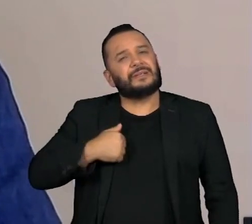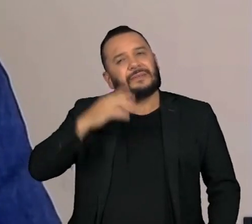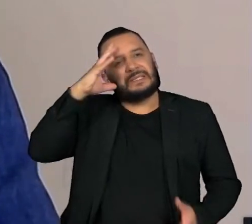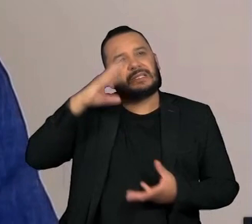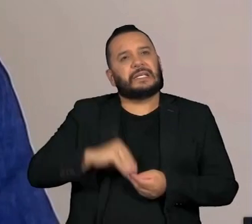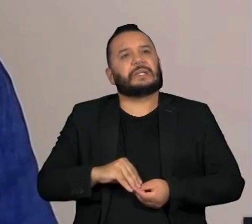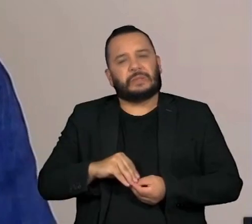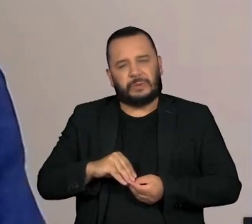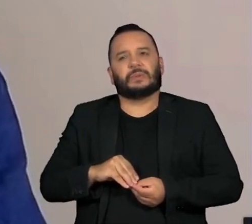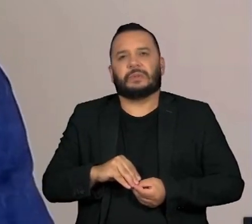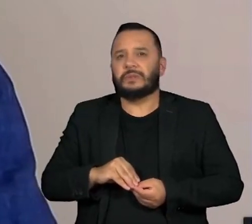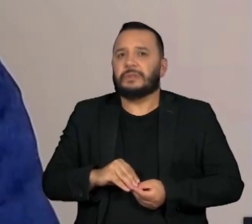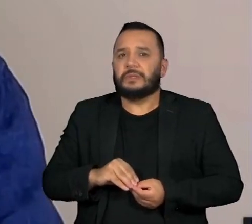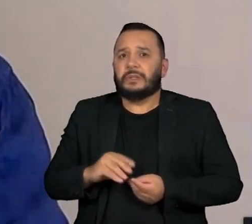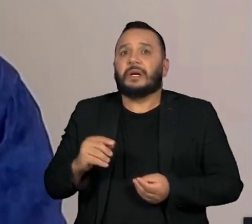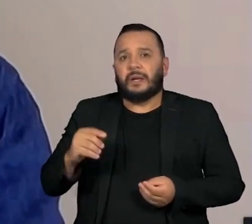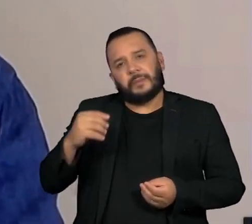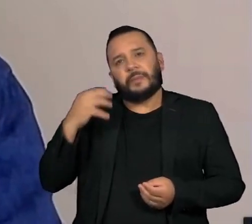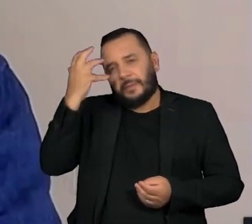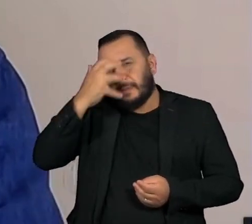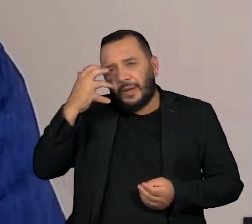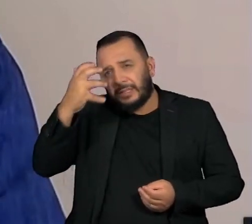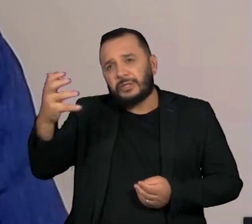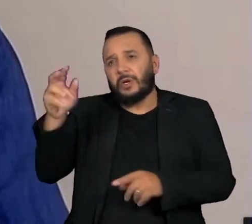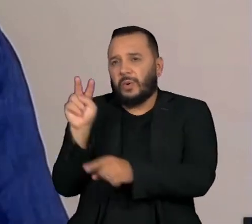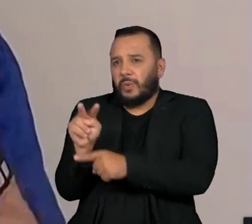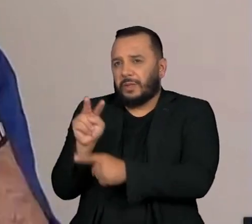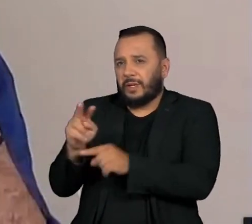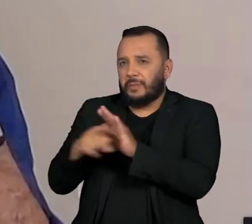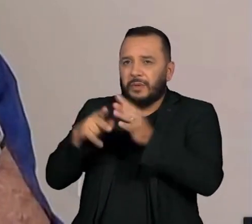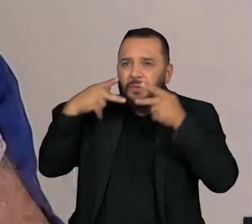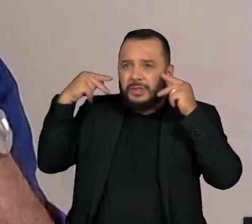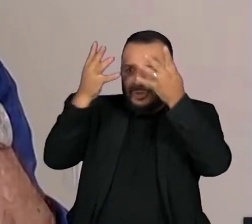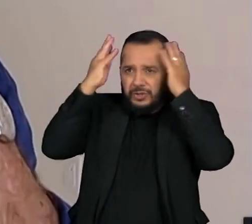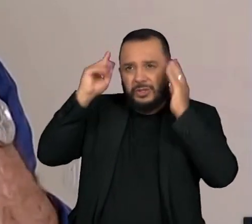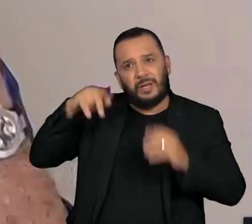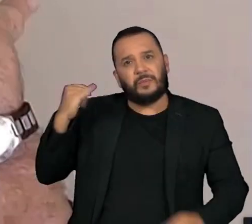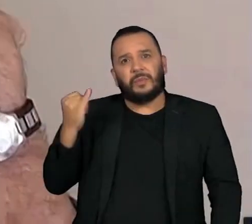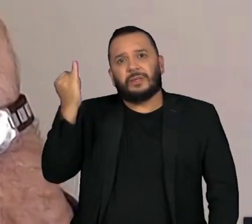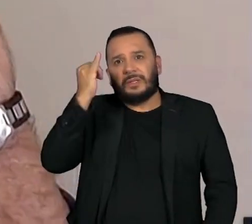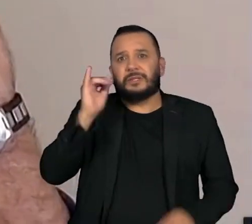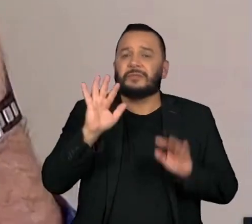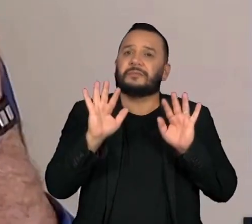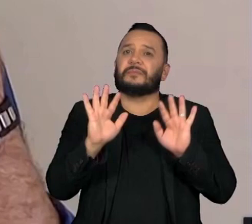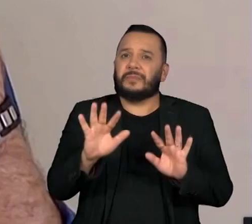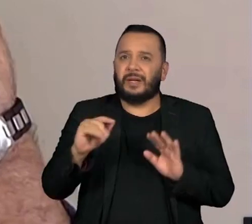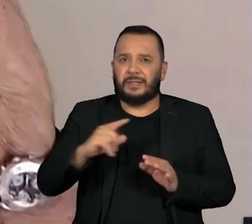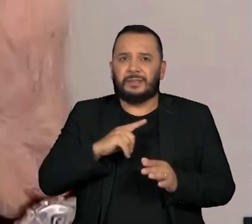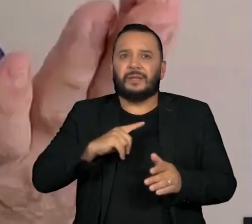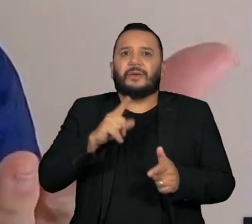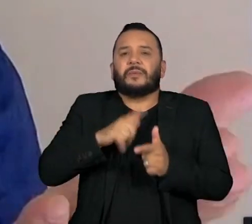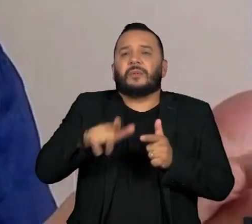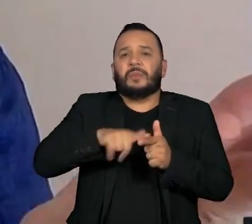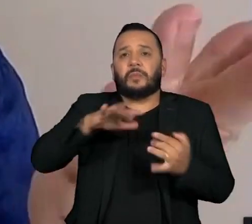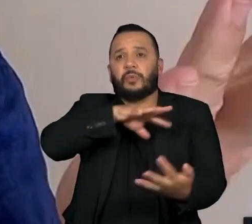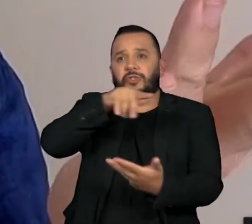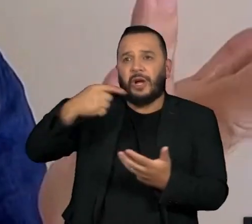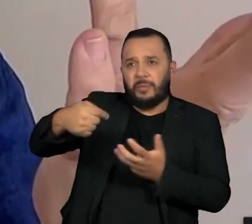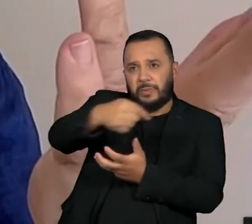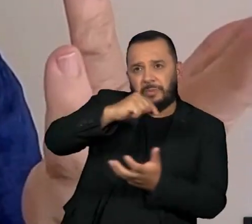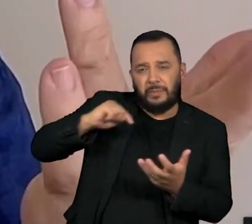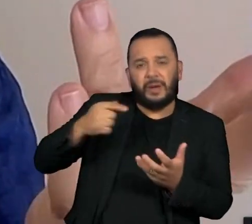paciência por cuidar dos índios, me parece super bem. Mas, bom, tem também problemas globais, que é o que eu tive que ocupar eu. Eu